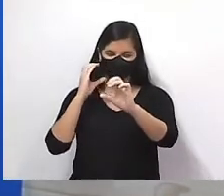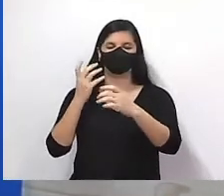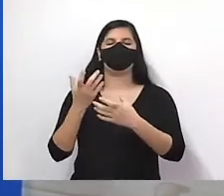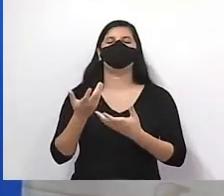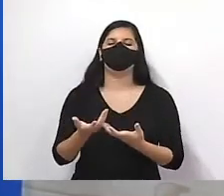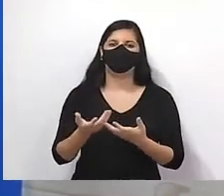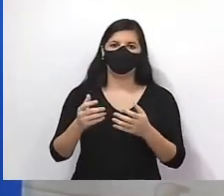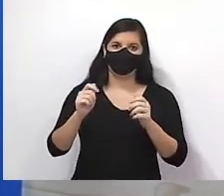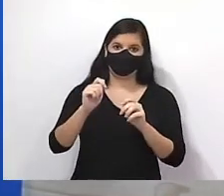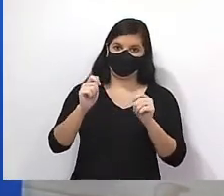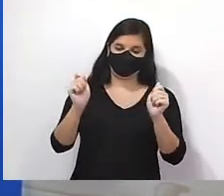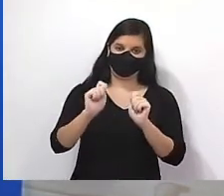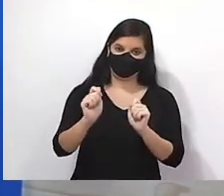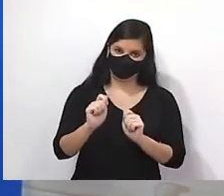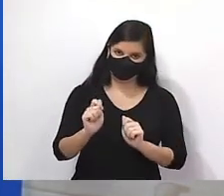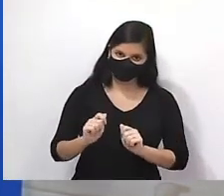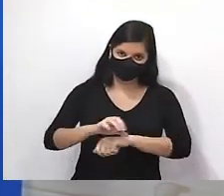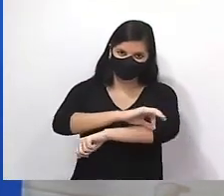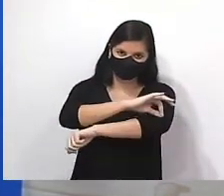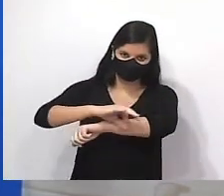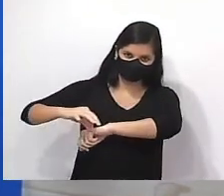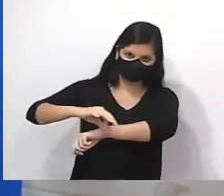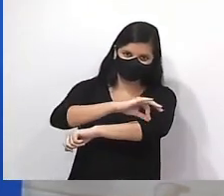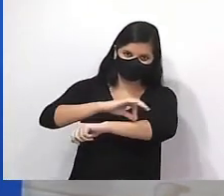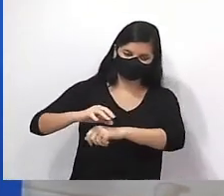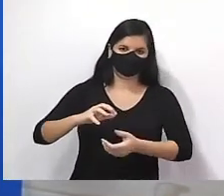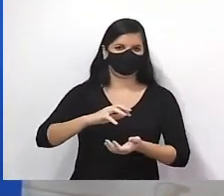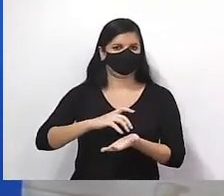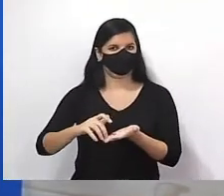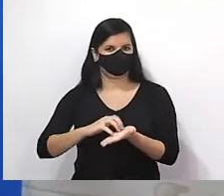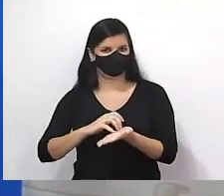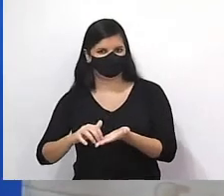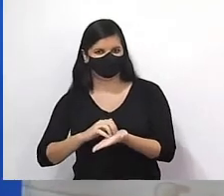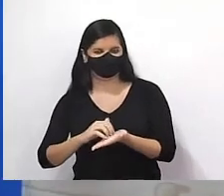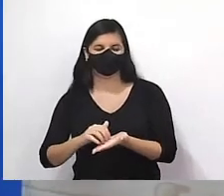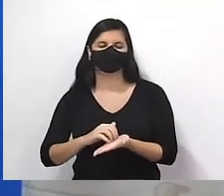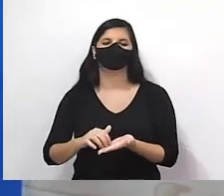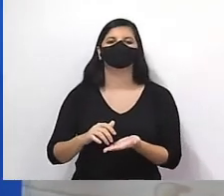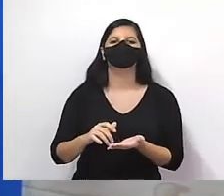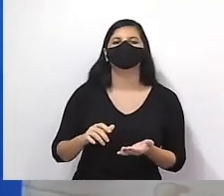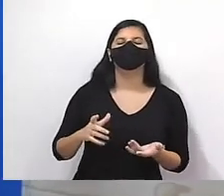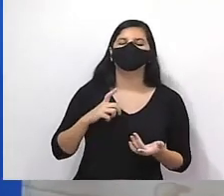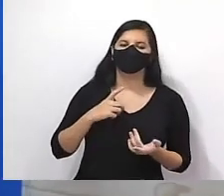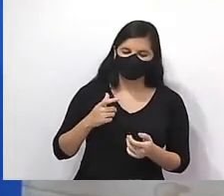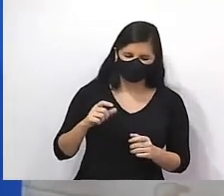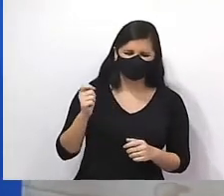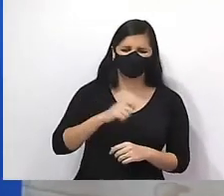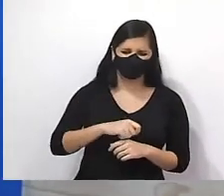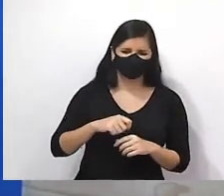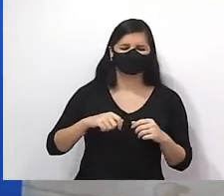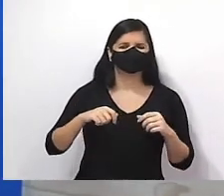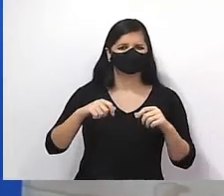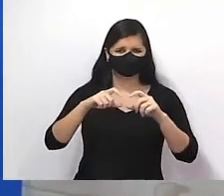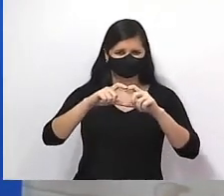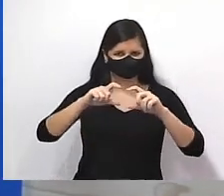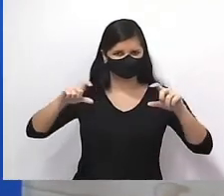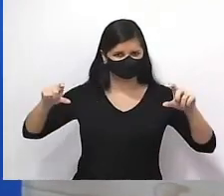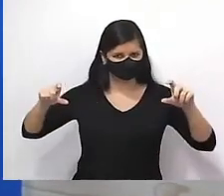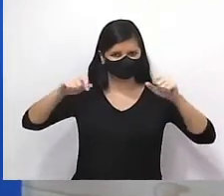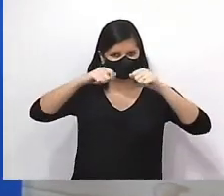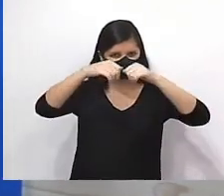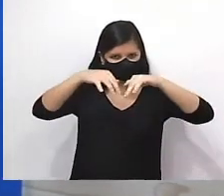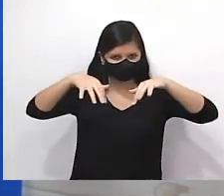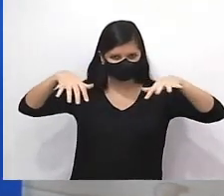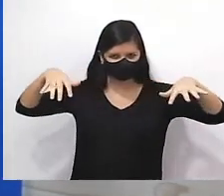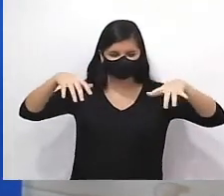tá? Arquitetura, escritório. Trabalhou no escritório? Vai fazer um fluxograma. Não tem como, tá bom? Vai trabalhar com